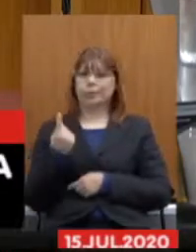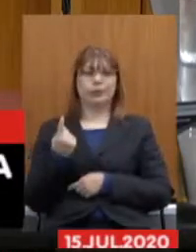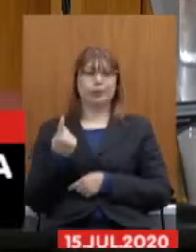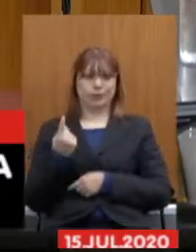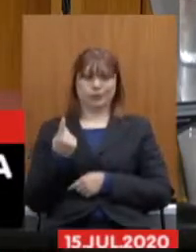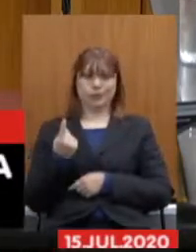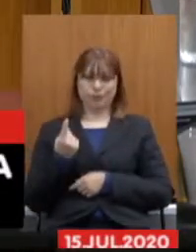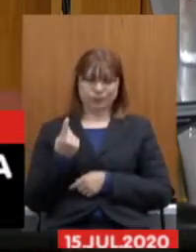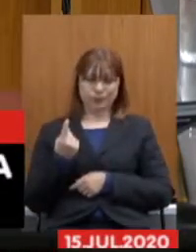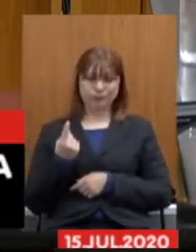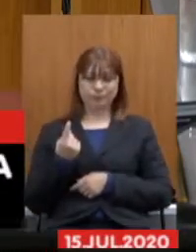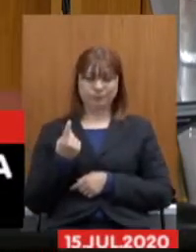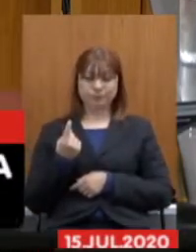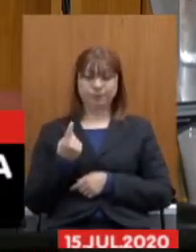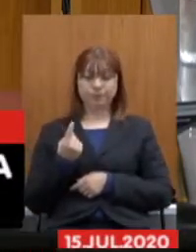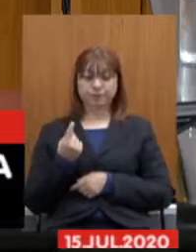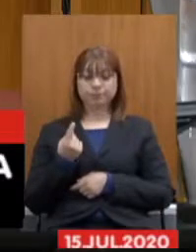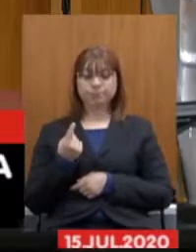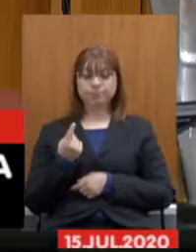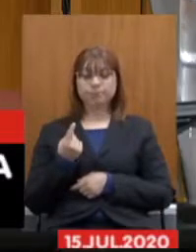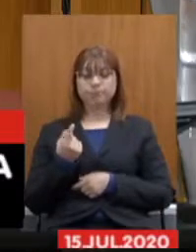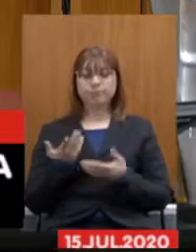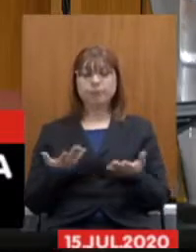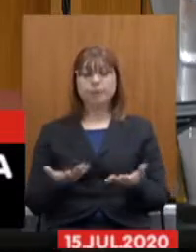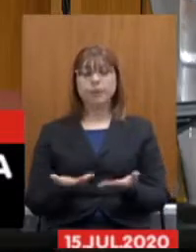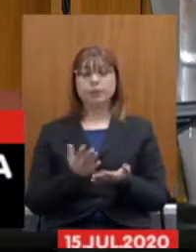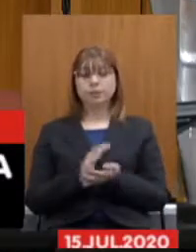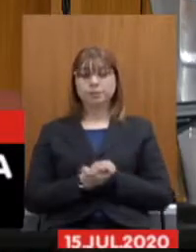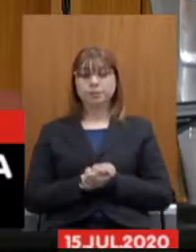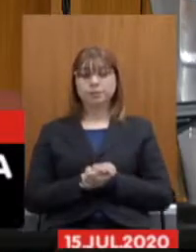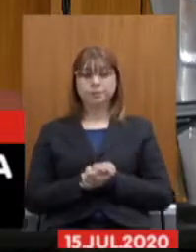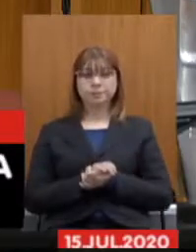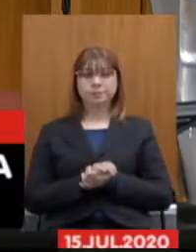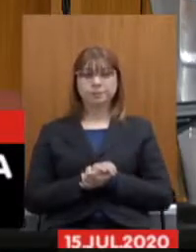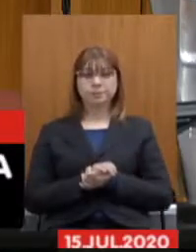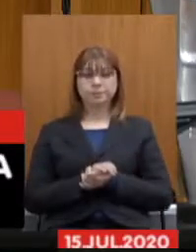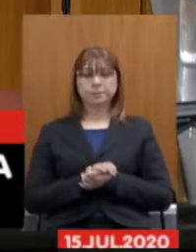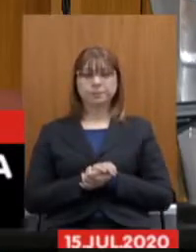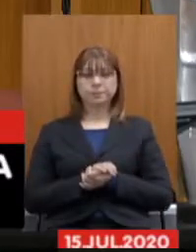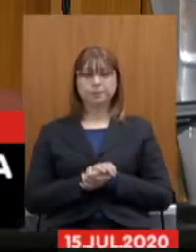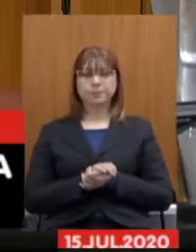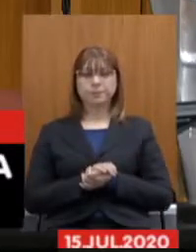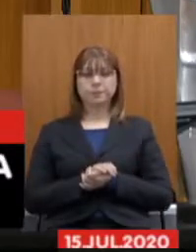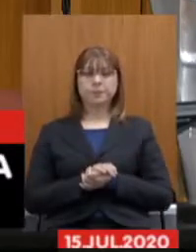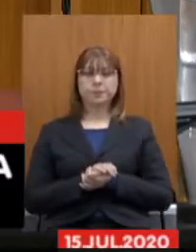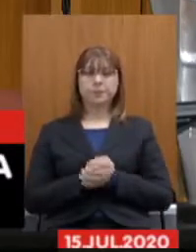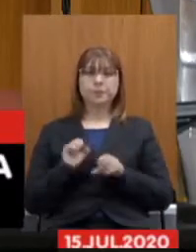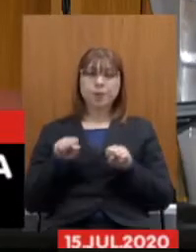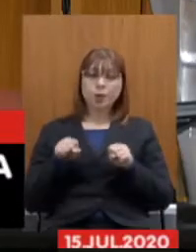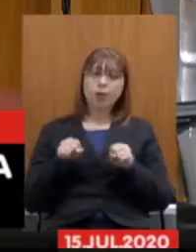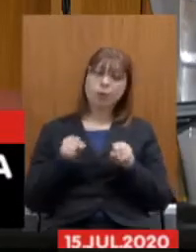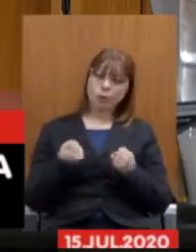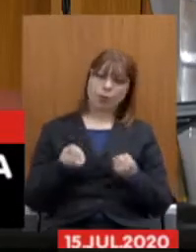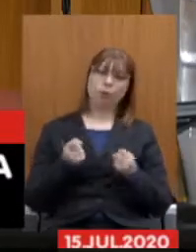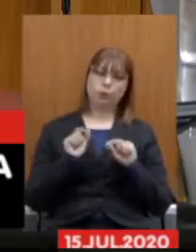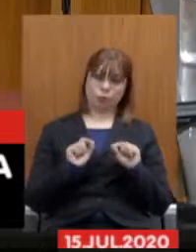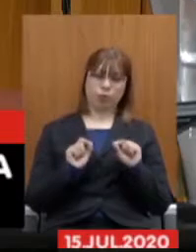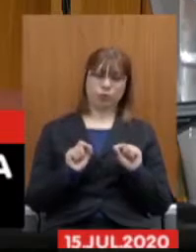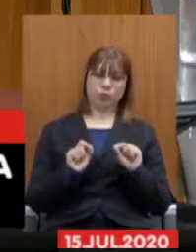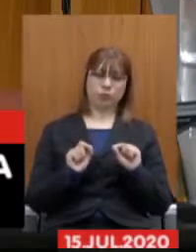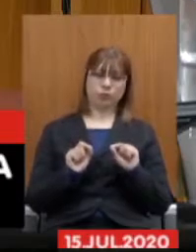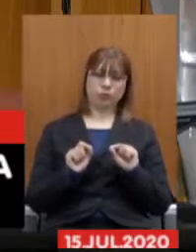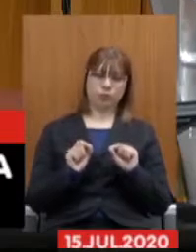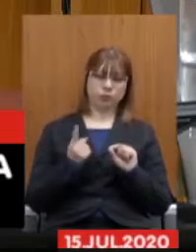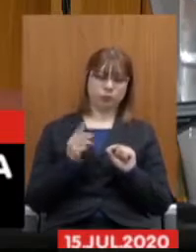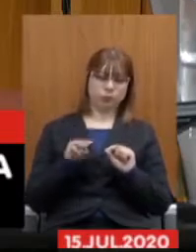nós gostaríamos de de reforçar só um